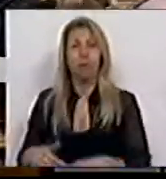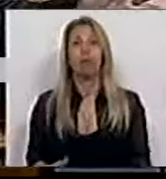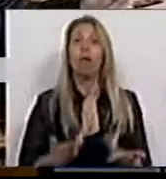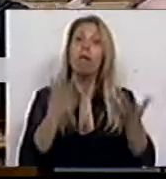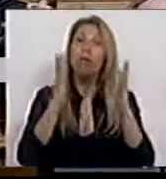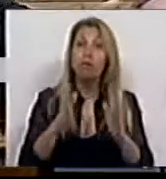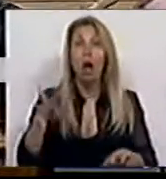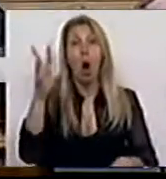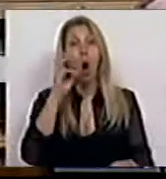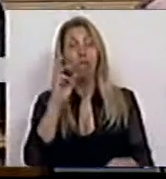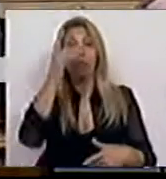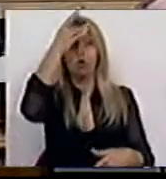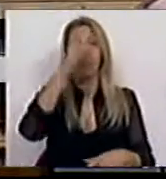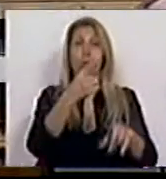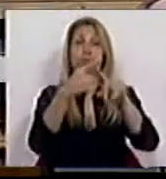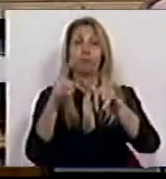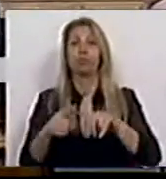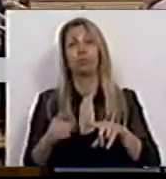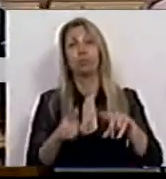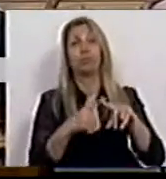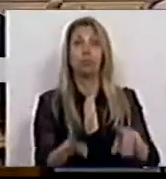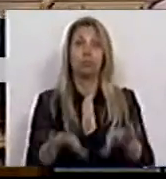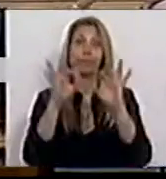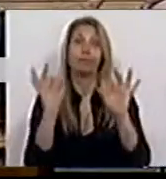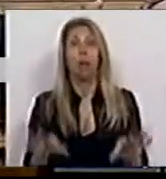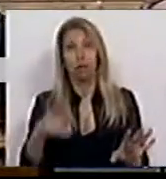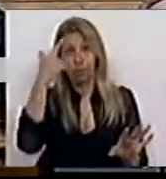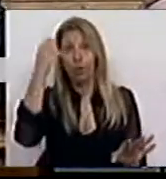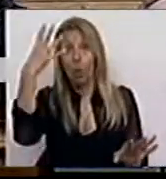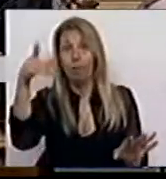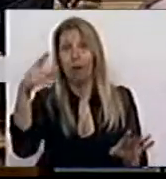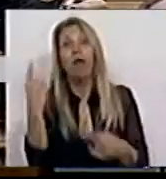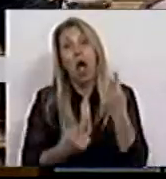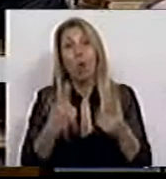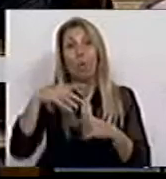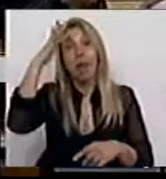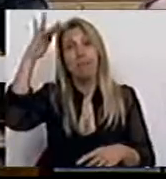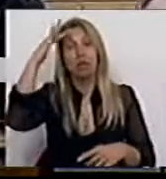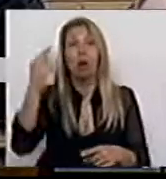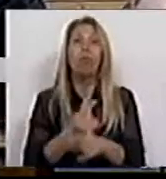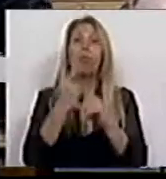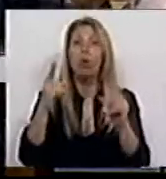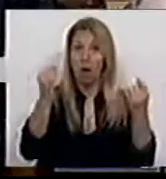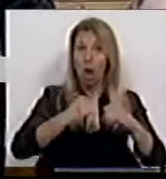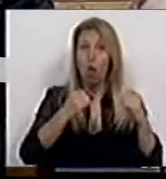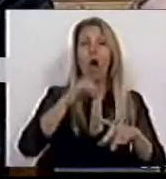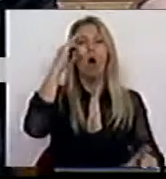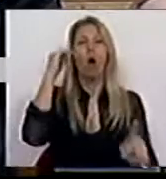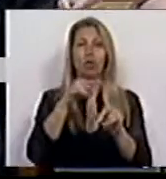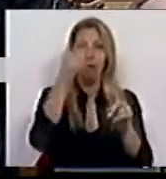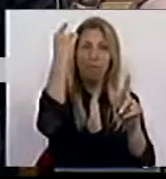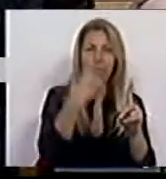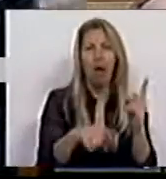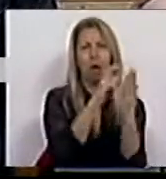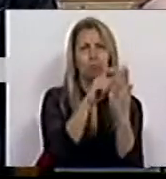delas, com certeza, compreenderá, imaginárias, porque o Tratado tem objetivos, tem letras